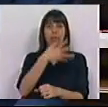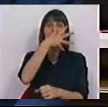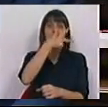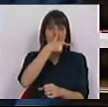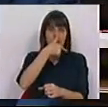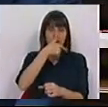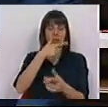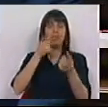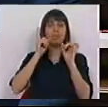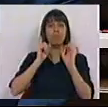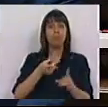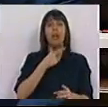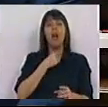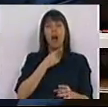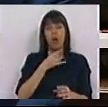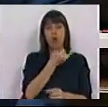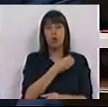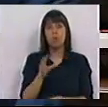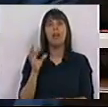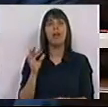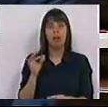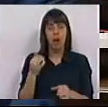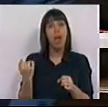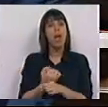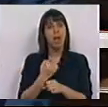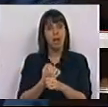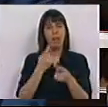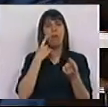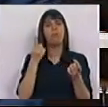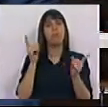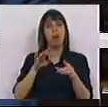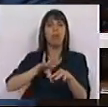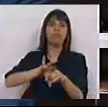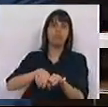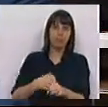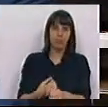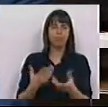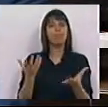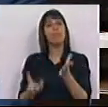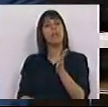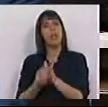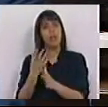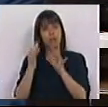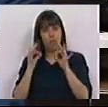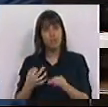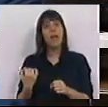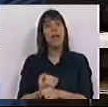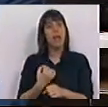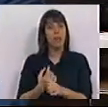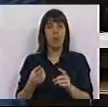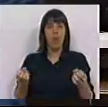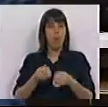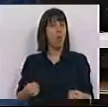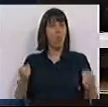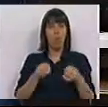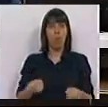Infelizmente, a partir de agosto de 2014, o emprego começou a ser destruído. A criação líquida de emprego deixou